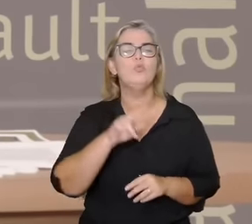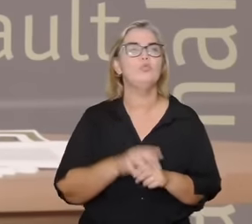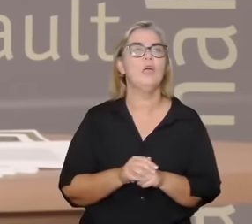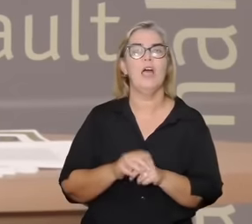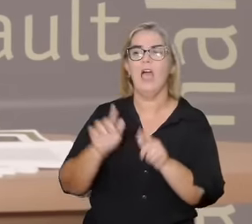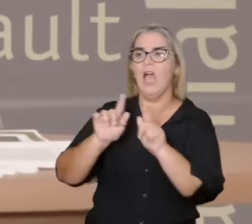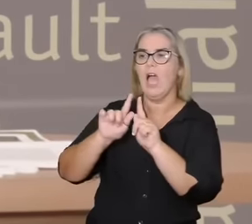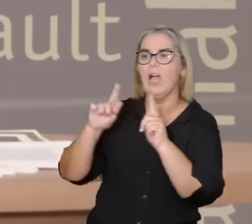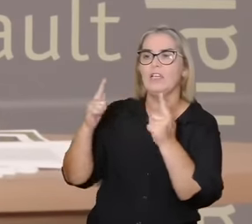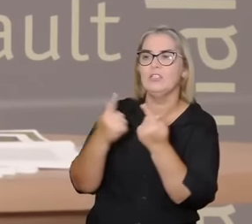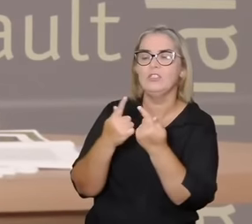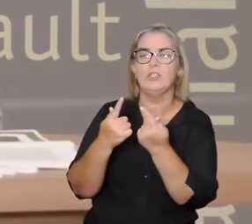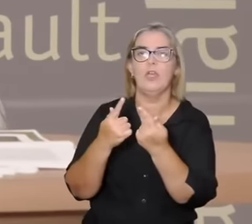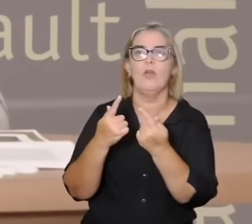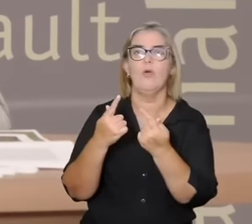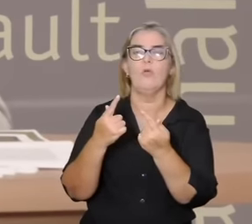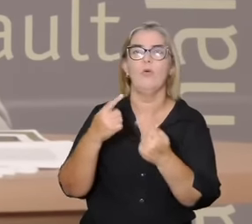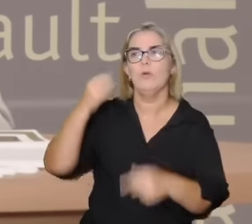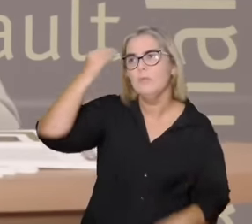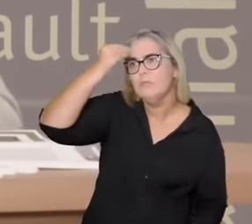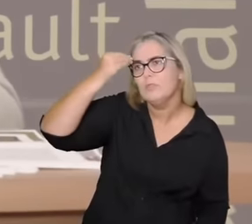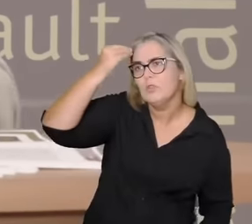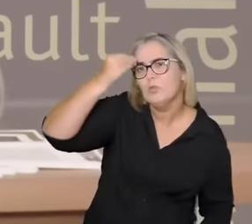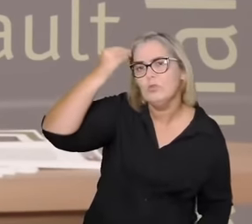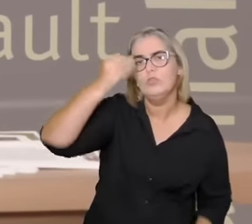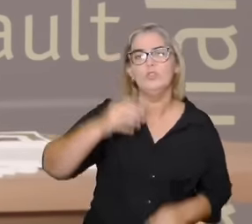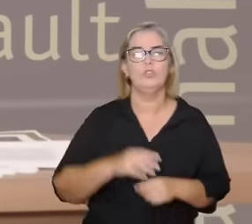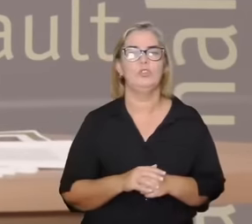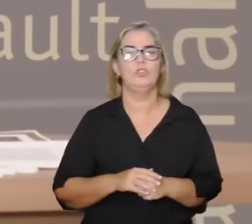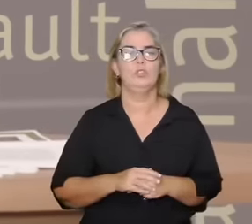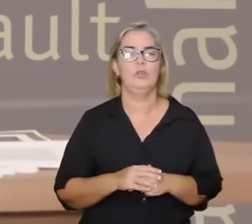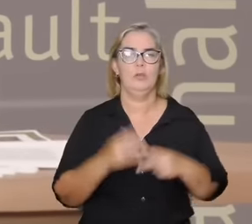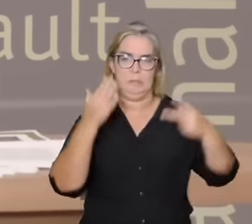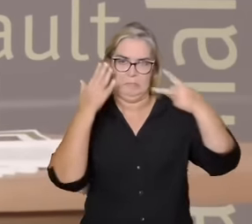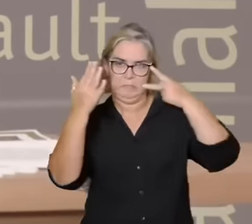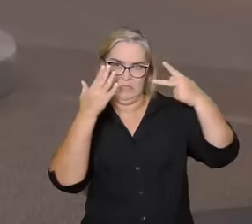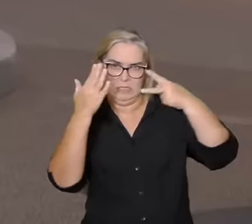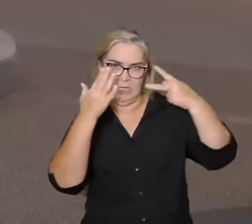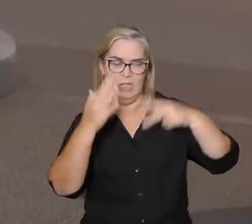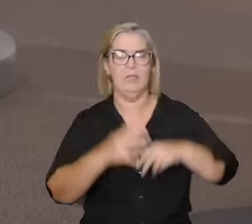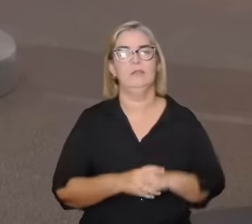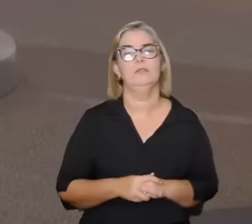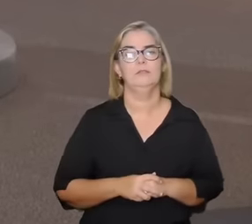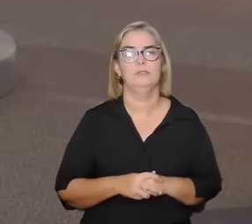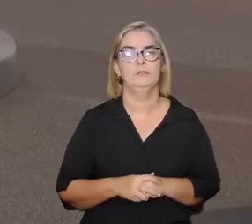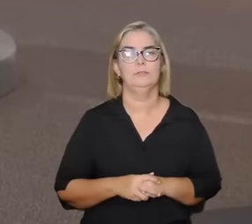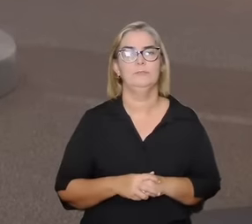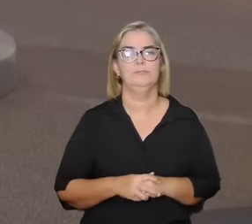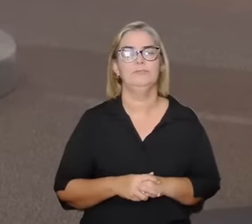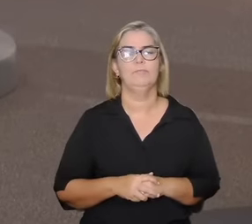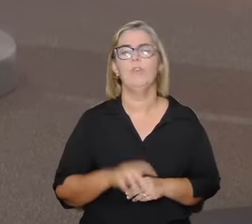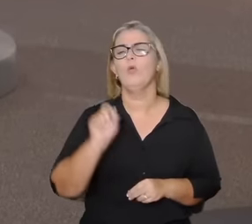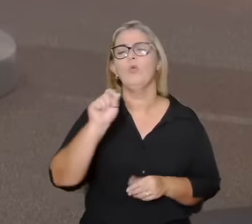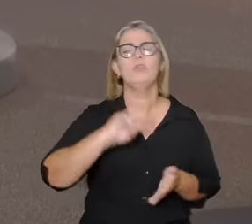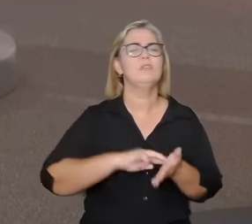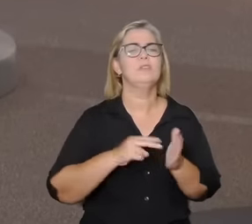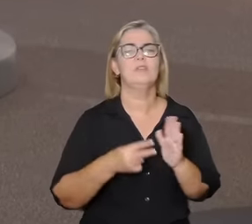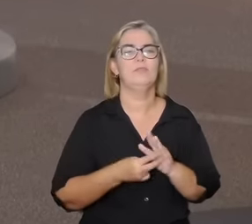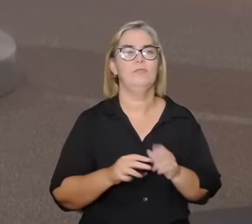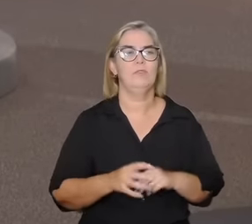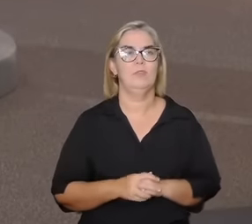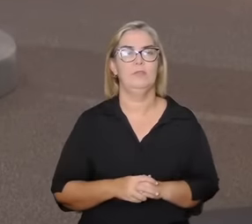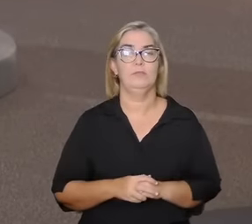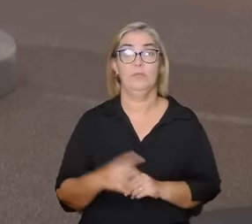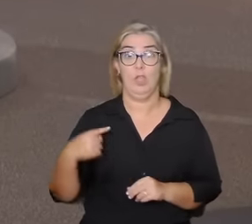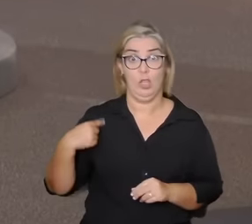fala fala de uma geopsicologia aqui pensando com o Orumilá o que isso quer dizer nós temos